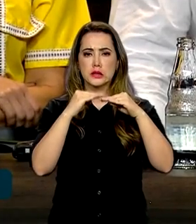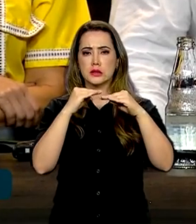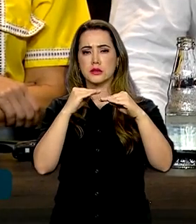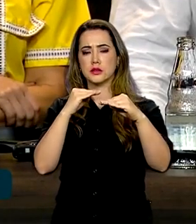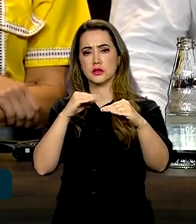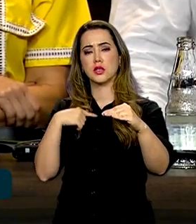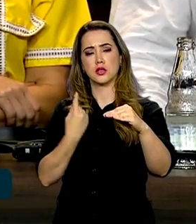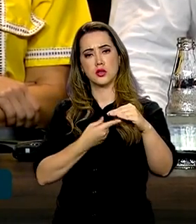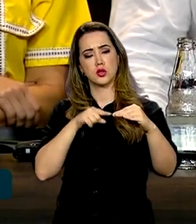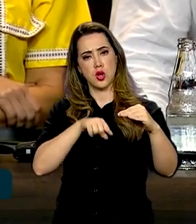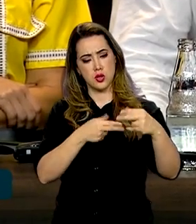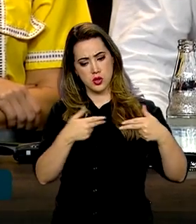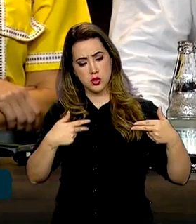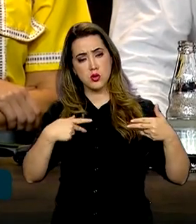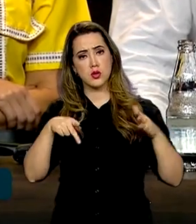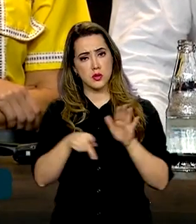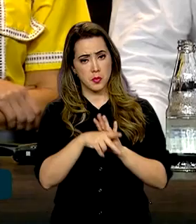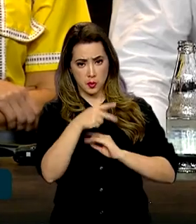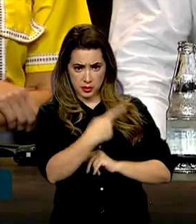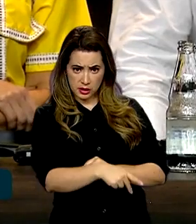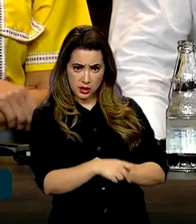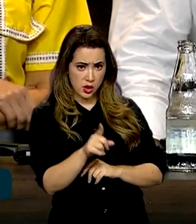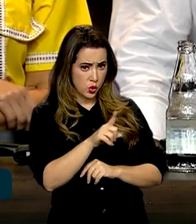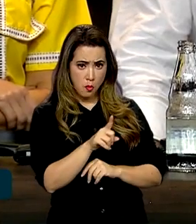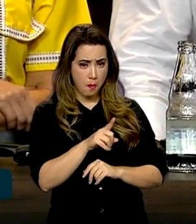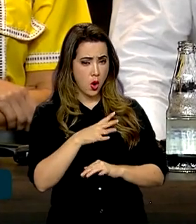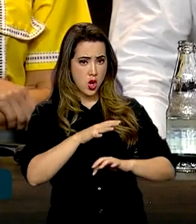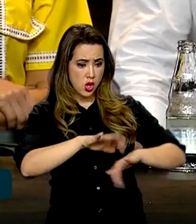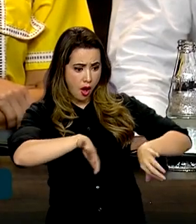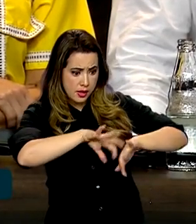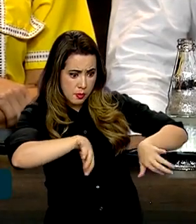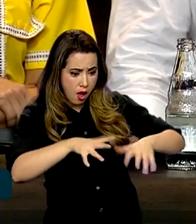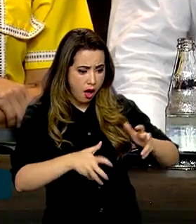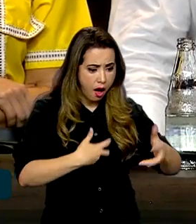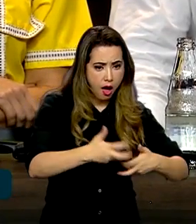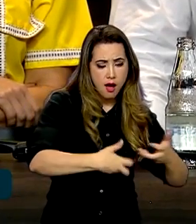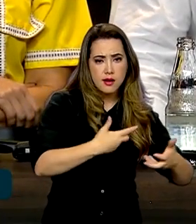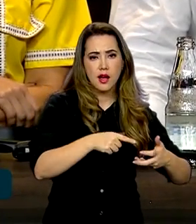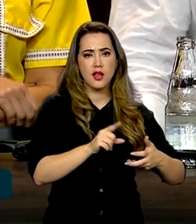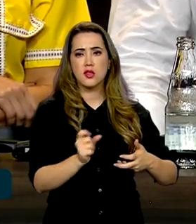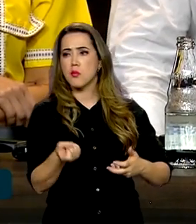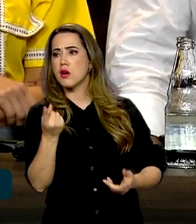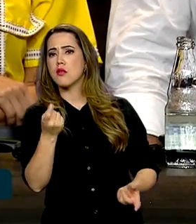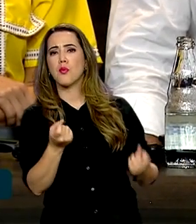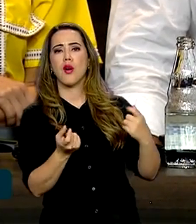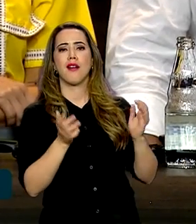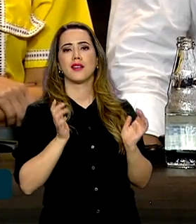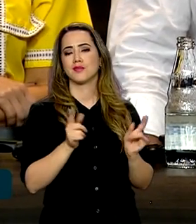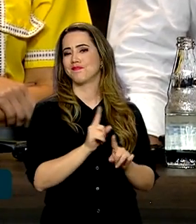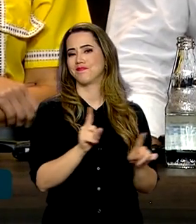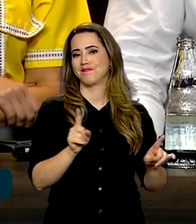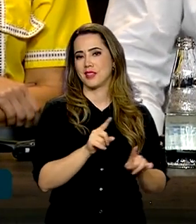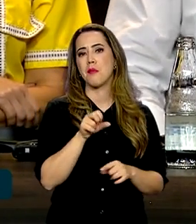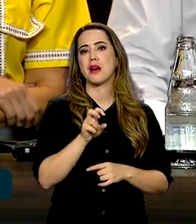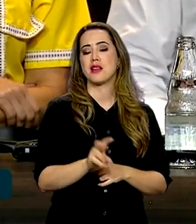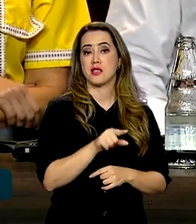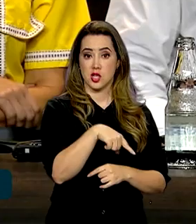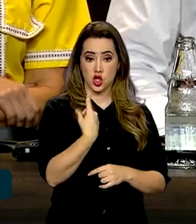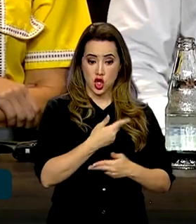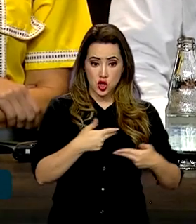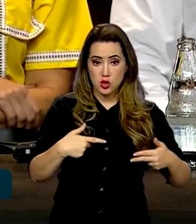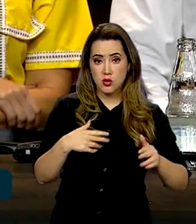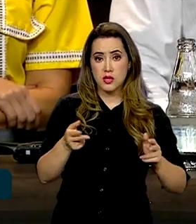nossos recursos não serão explorados em benefício de poucos, mas valorizados e colocados